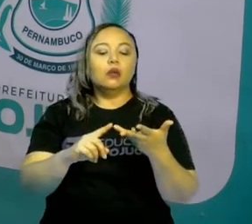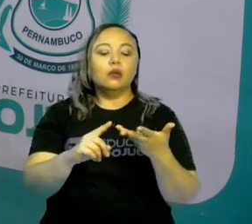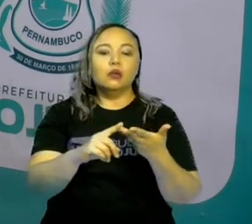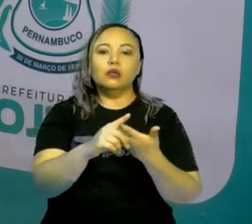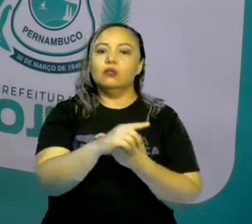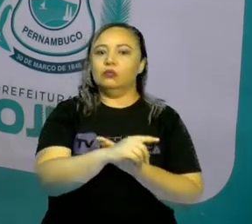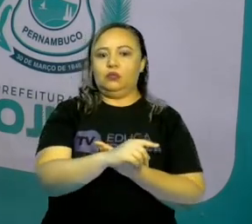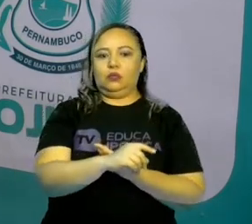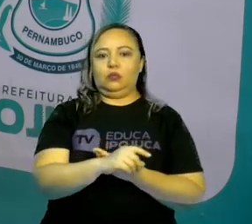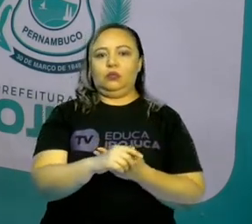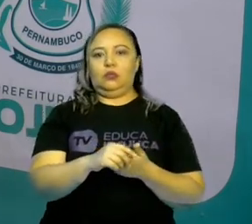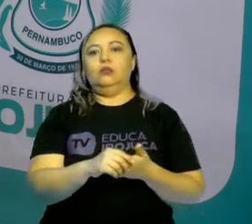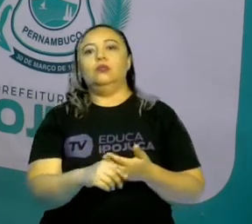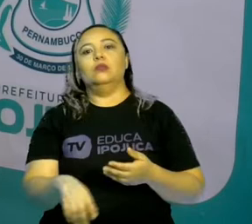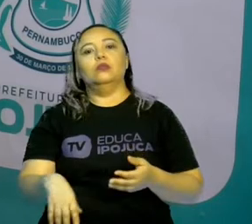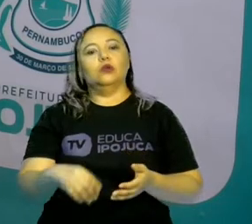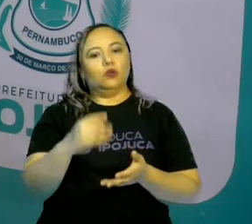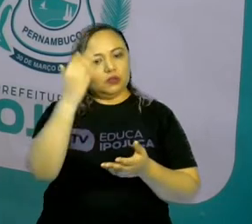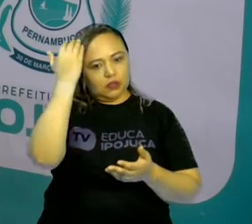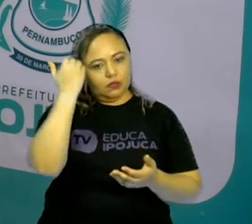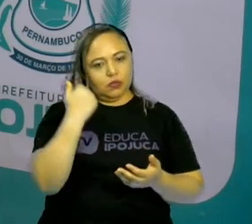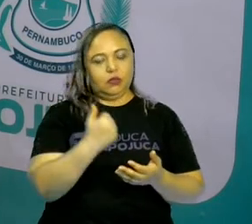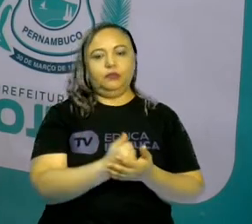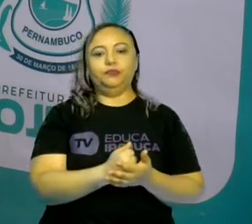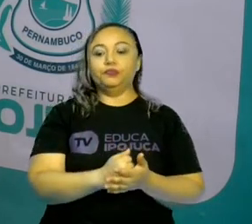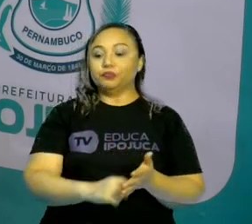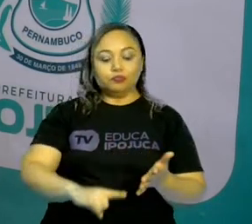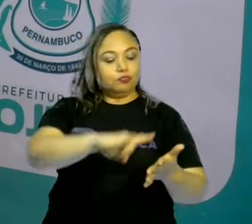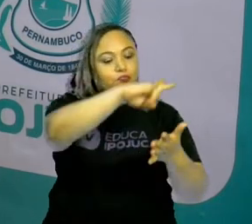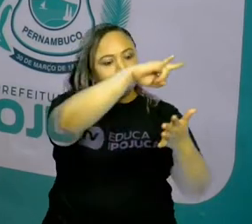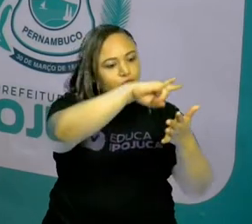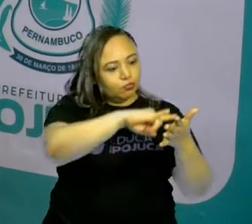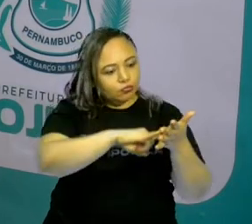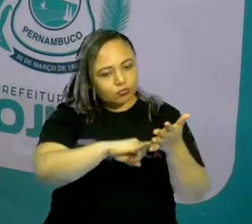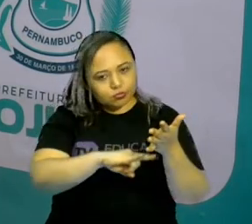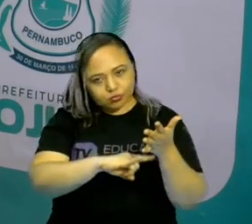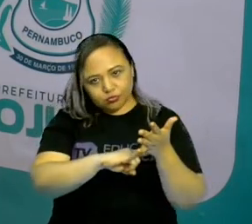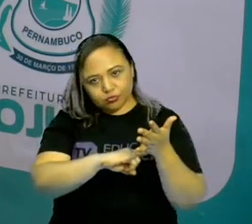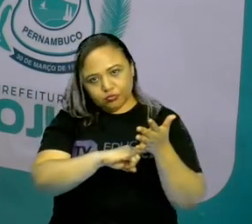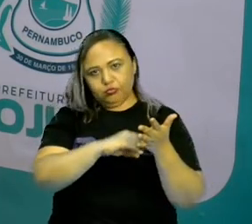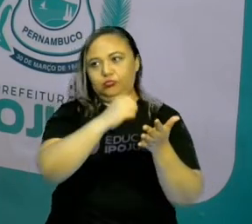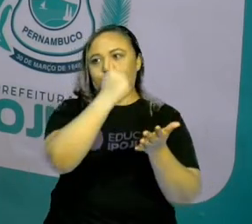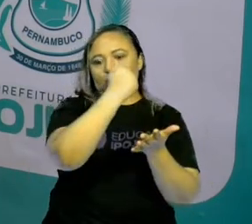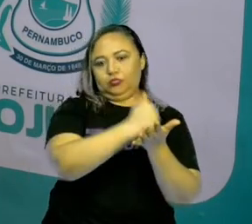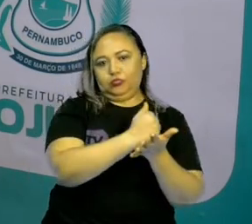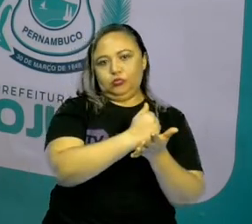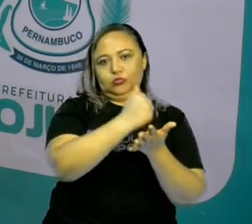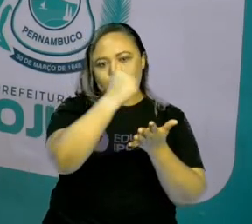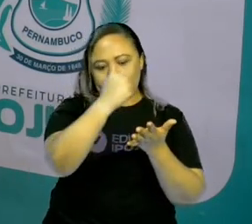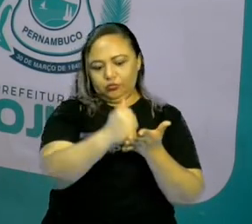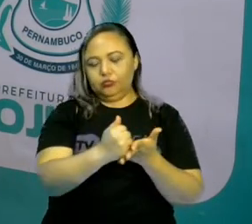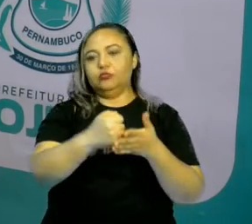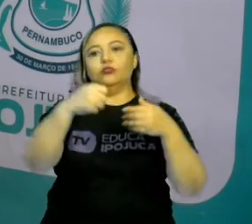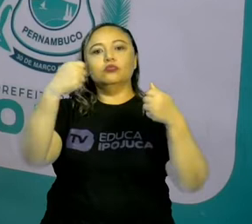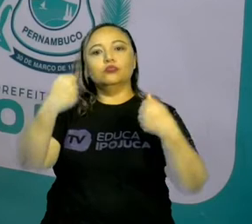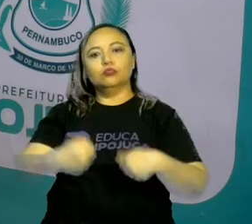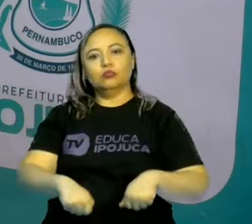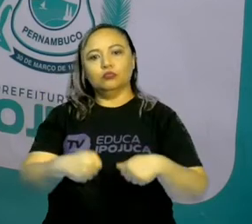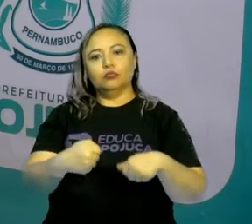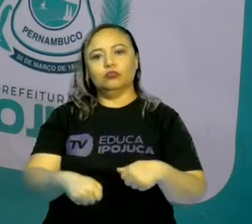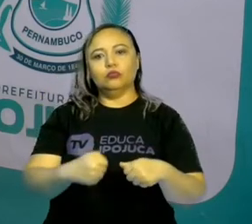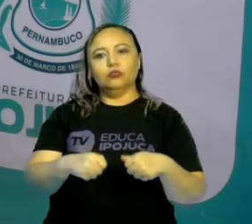tem vários números. Principalmente o registro tem vários números, até mesmo